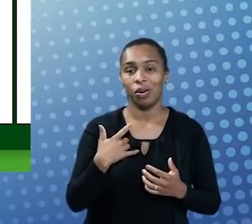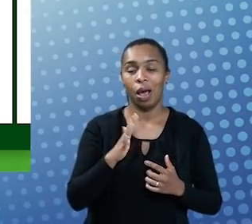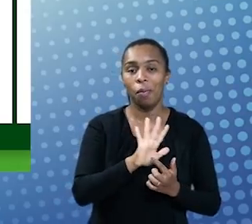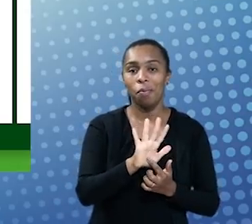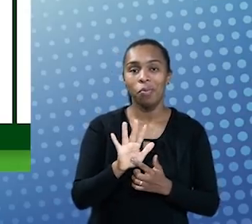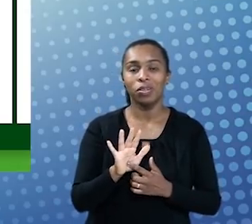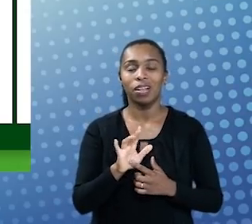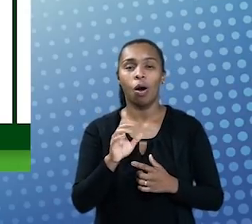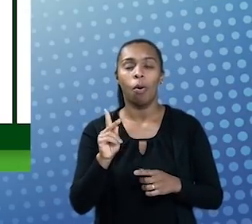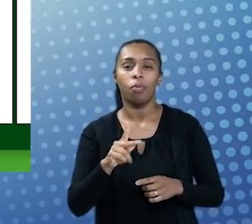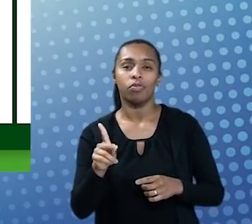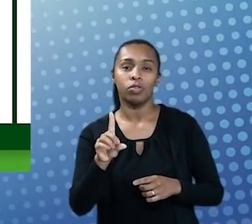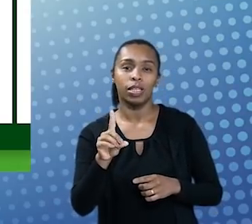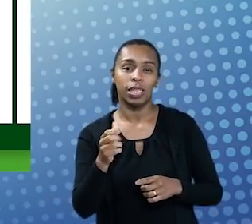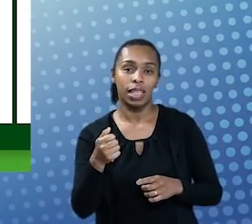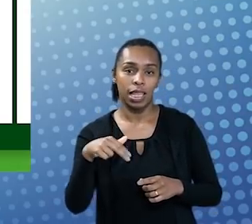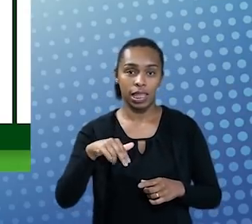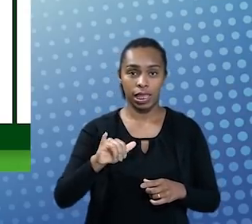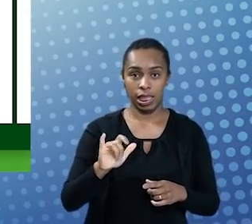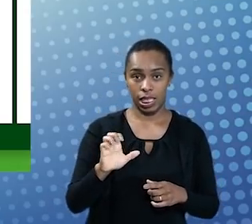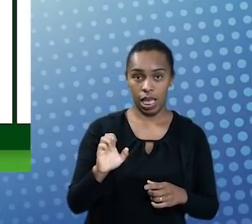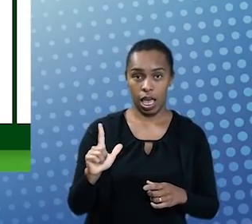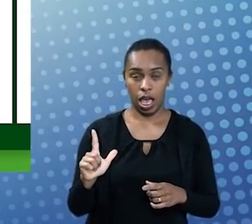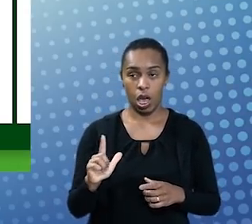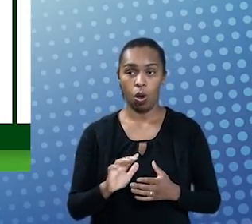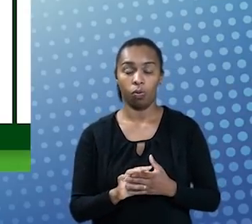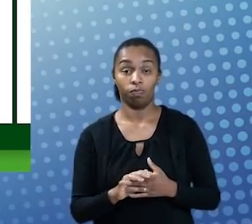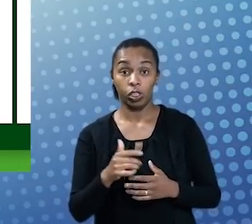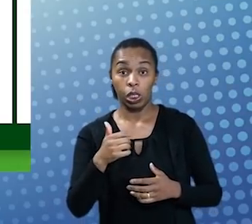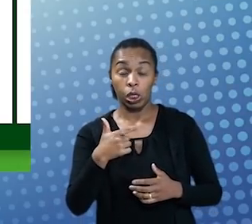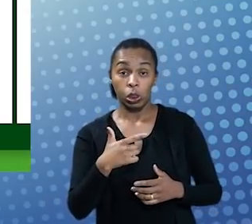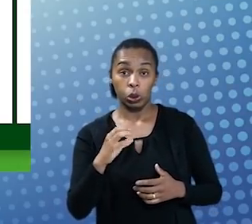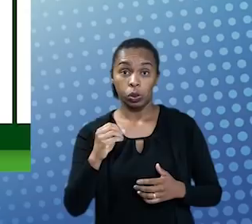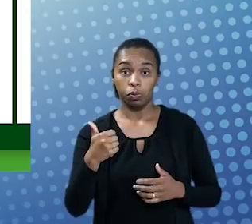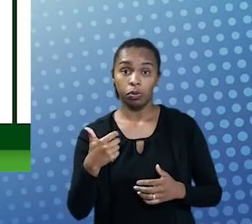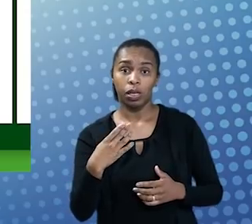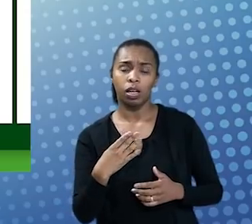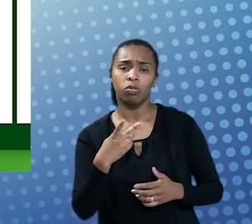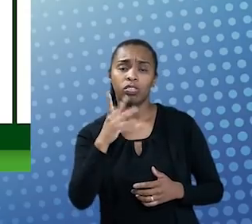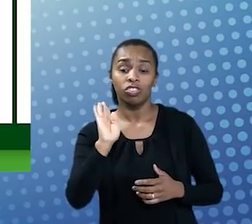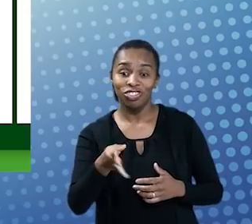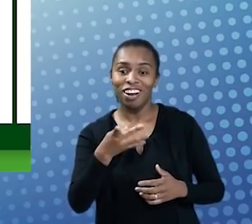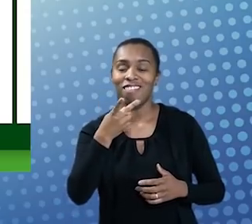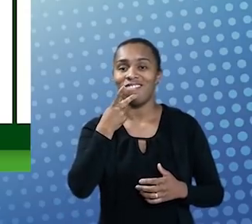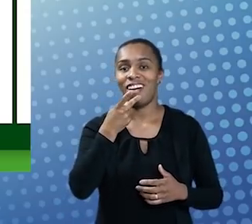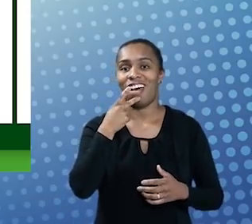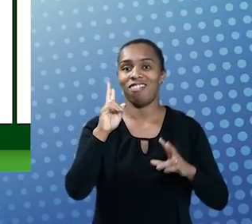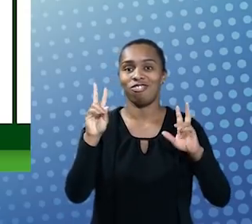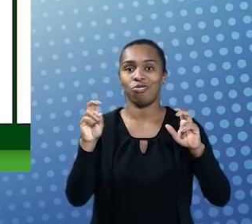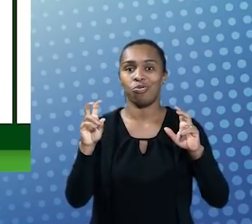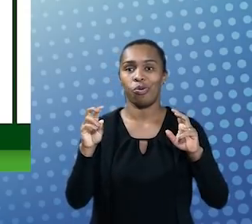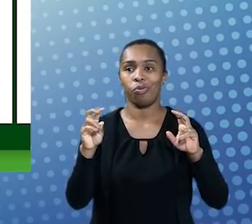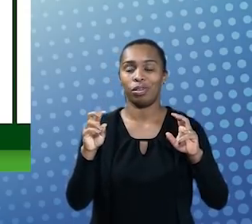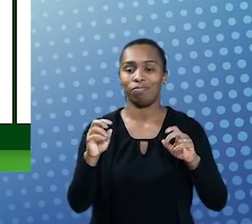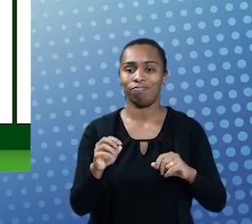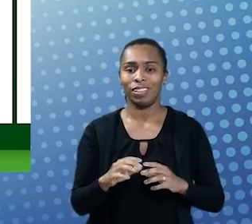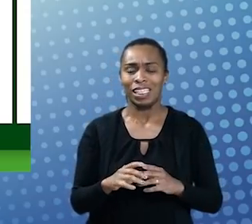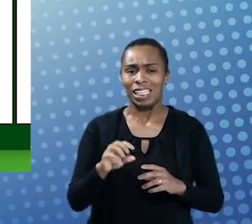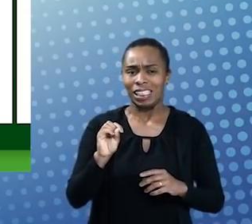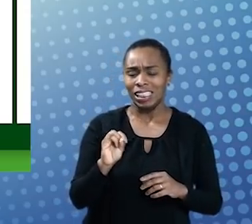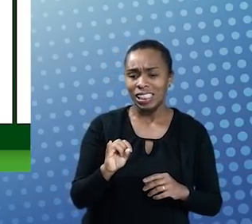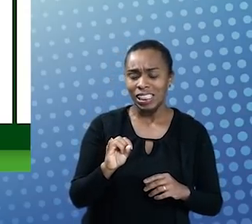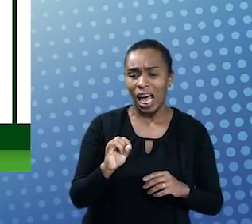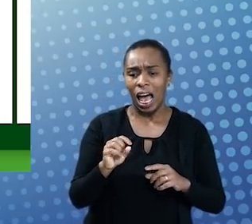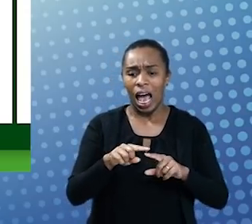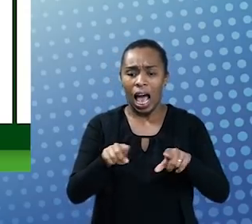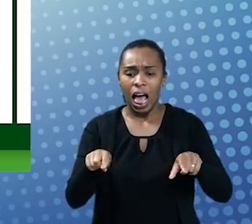o professor Daniel Mil, da UFSCar, que em 2014 já nos alertava para esses aspectos. Será a sala de aula física